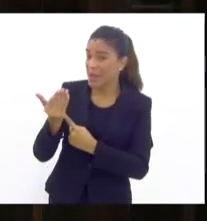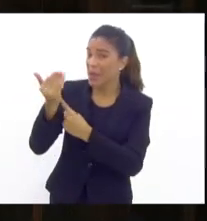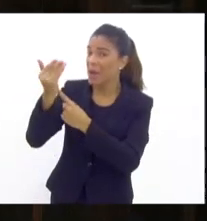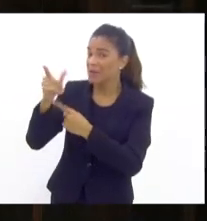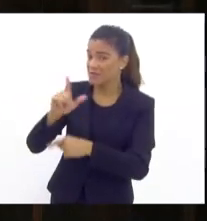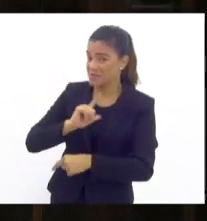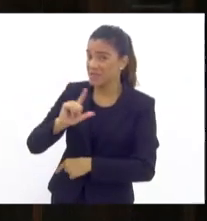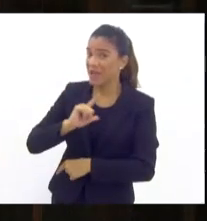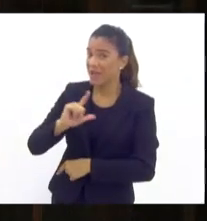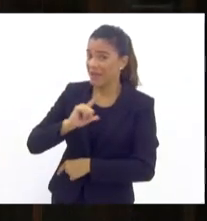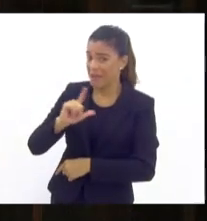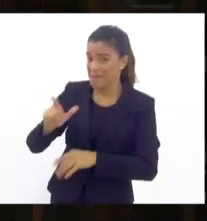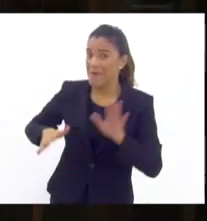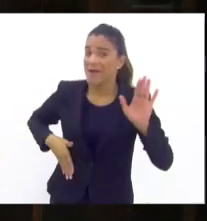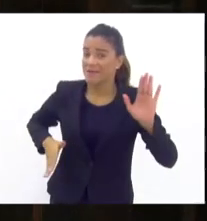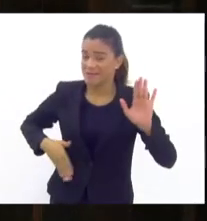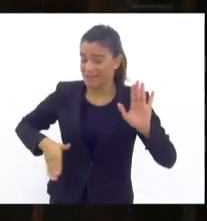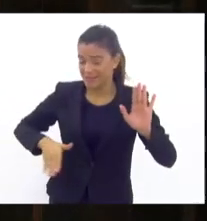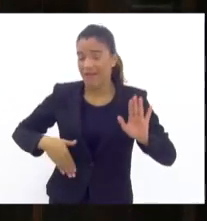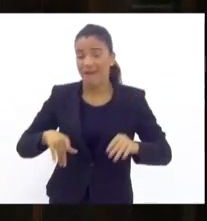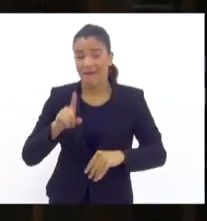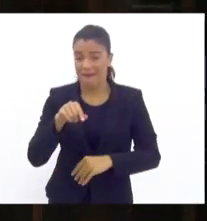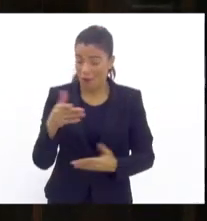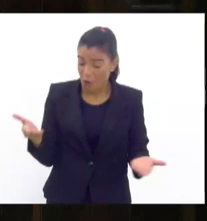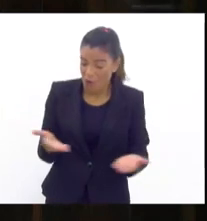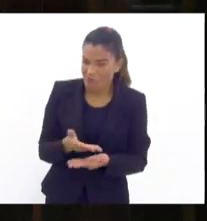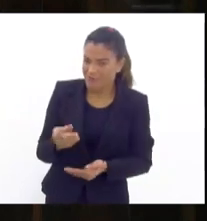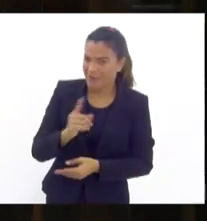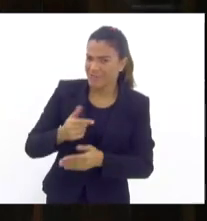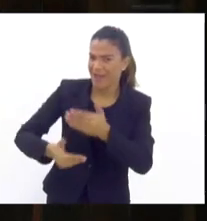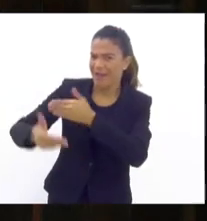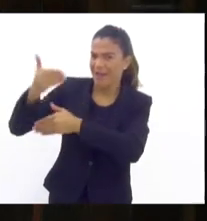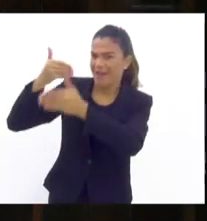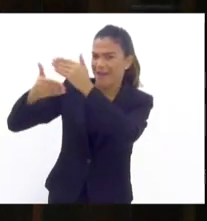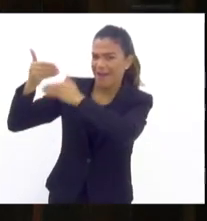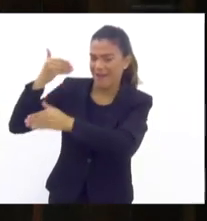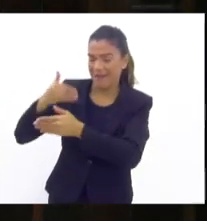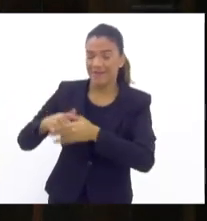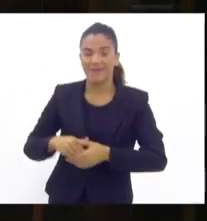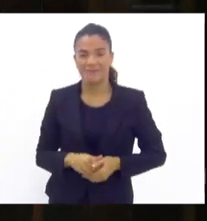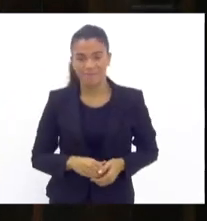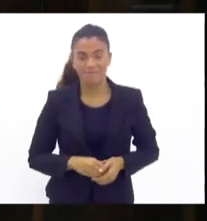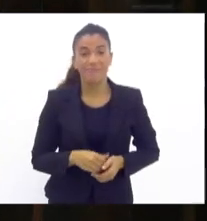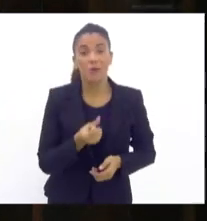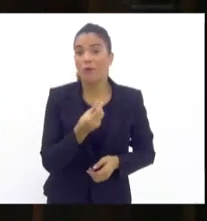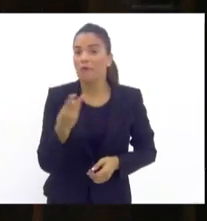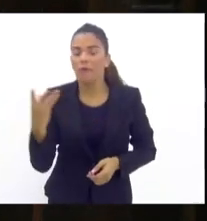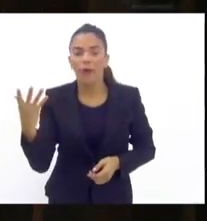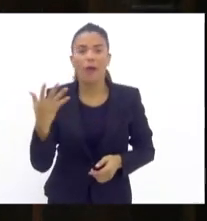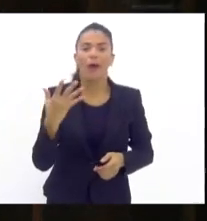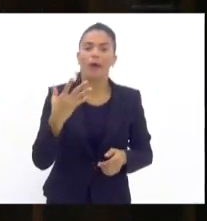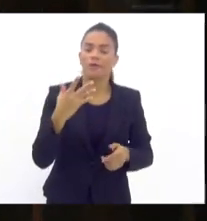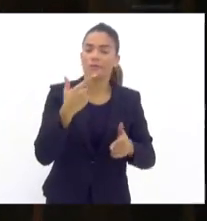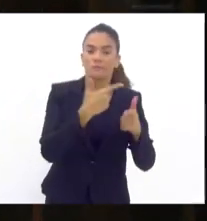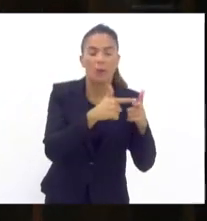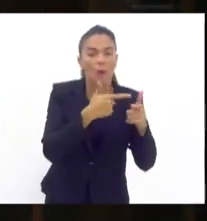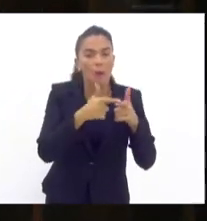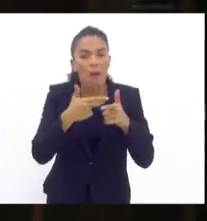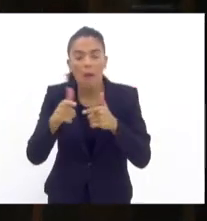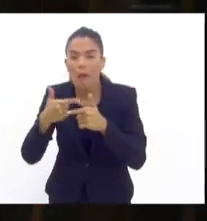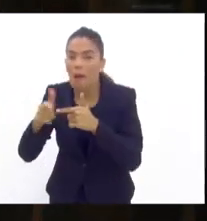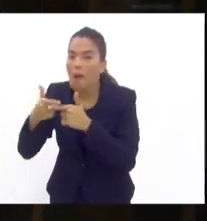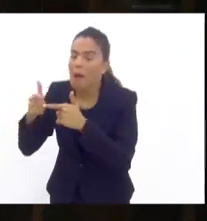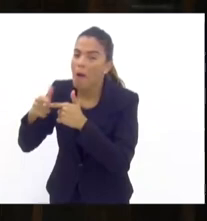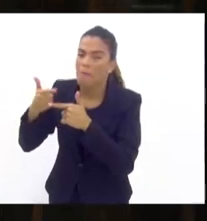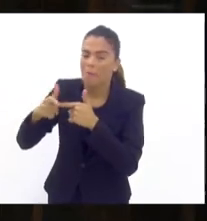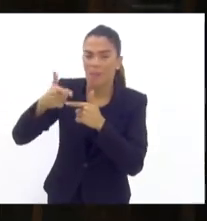eles também já estão fazendo uso. Já não é de hoje. Então, são muitos os problemas que estão acontecendo, estão se